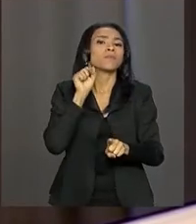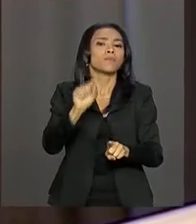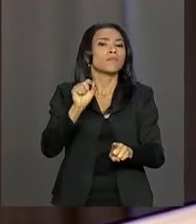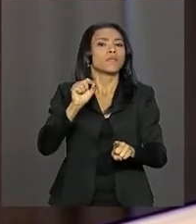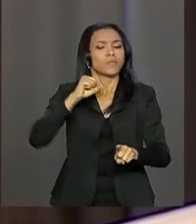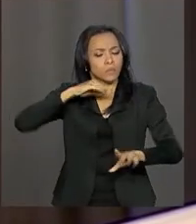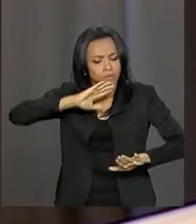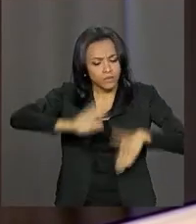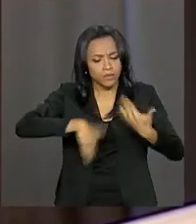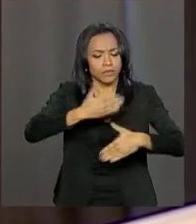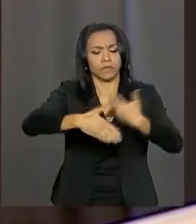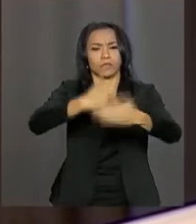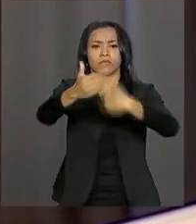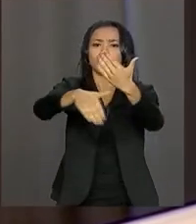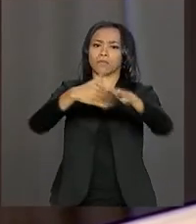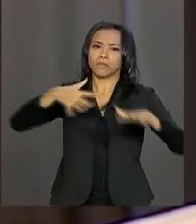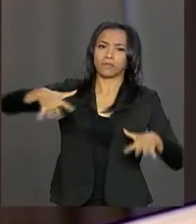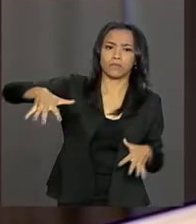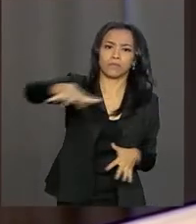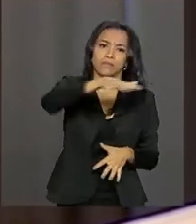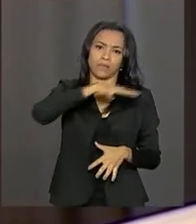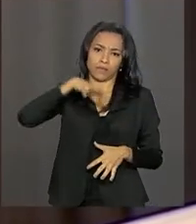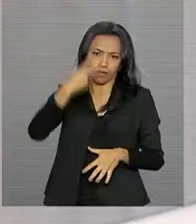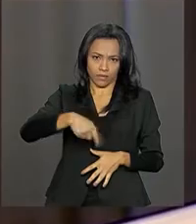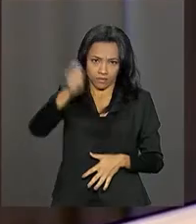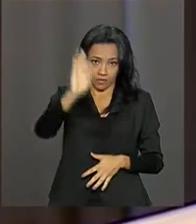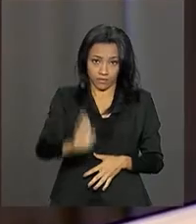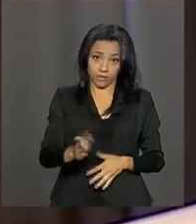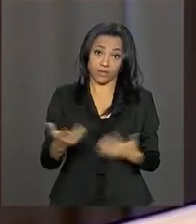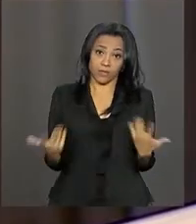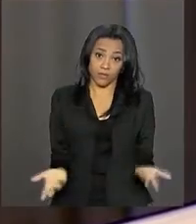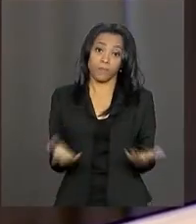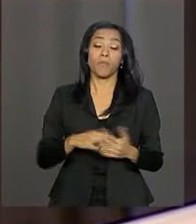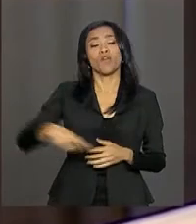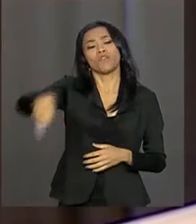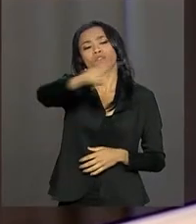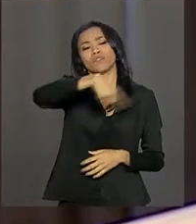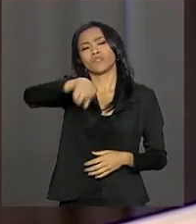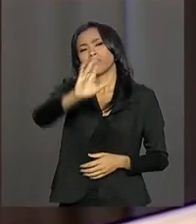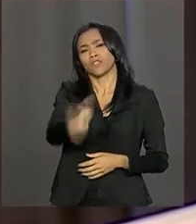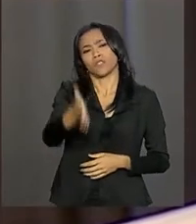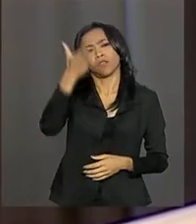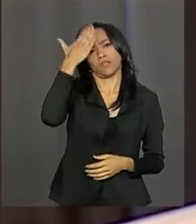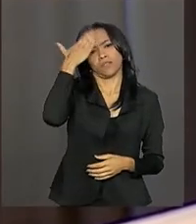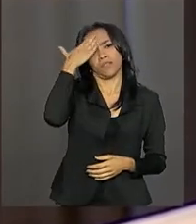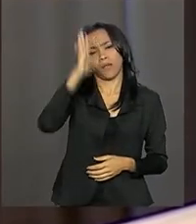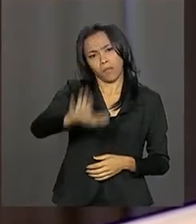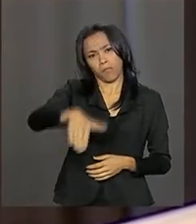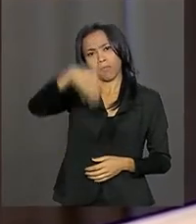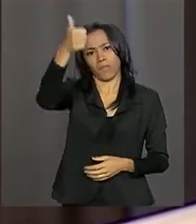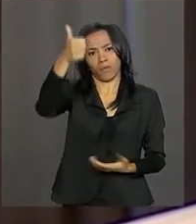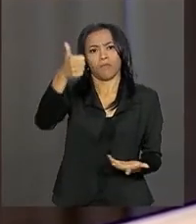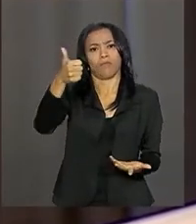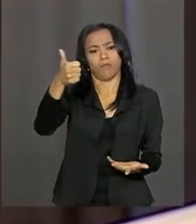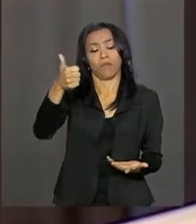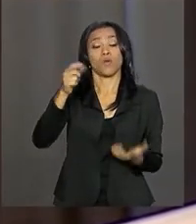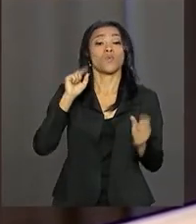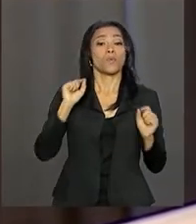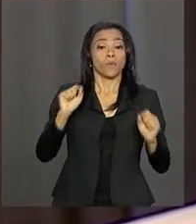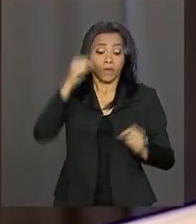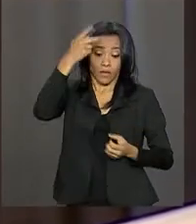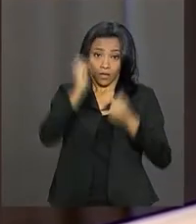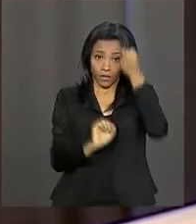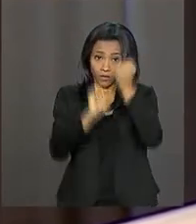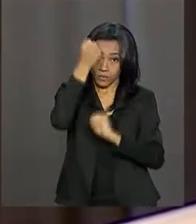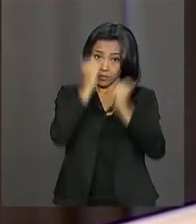competitividade do setor no nosso Brasil. Como os senhores sabem, melhor do que ninguém, a indústria nacional